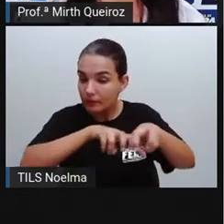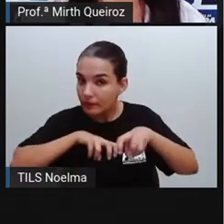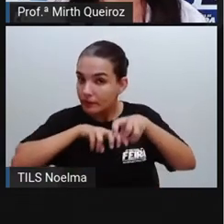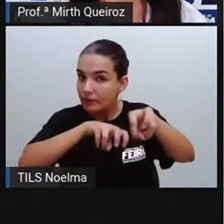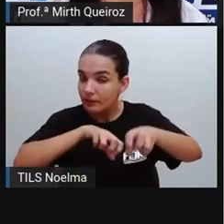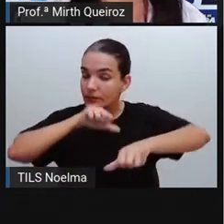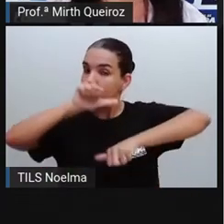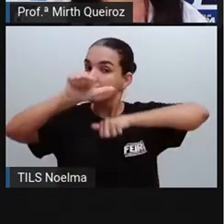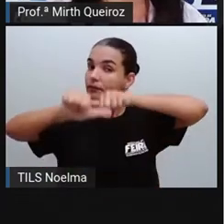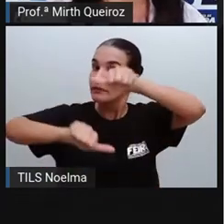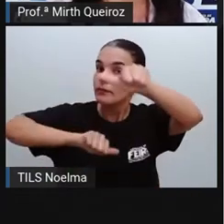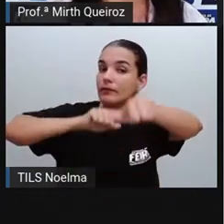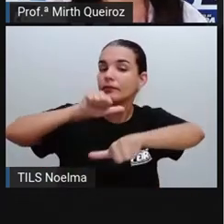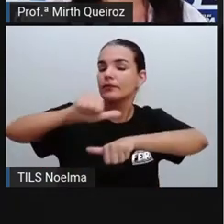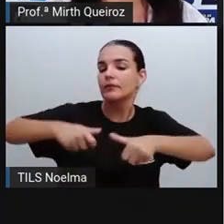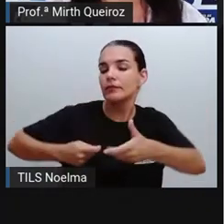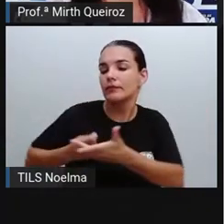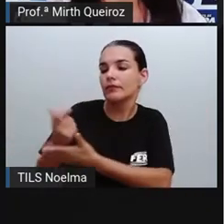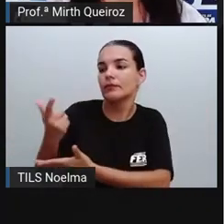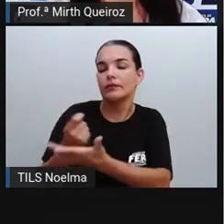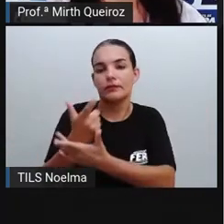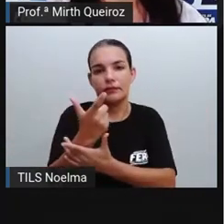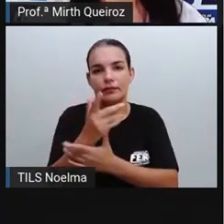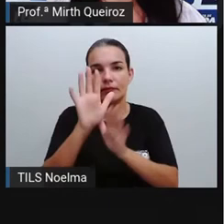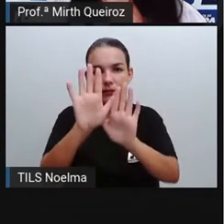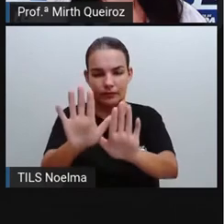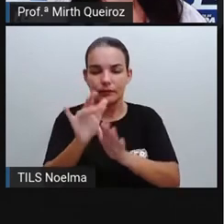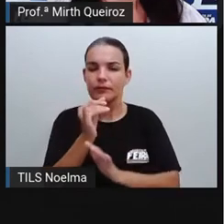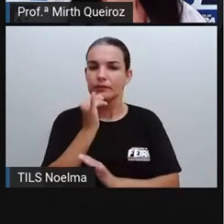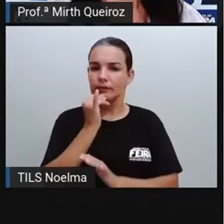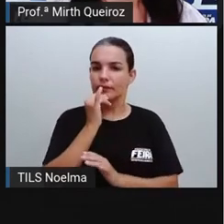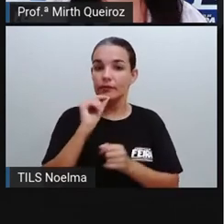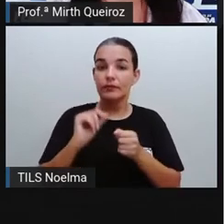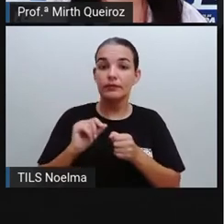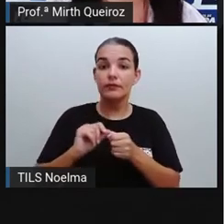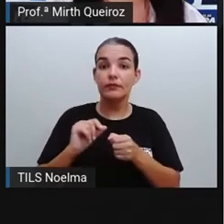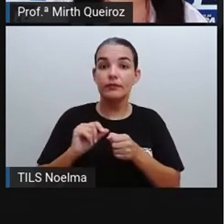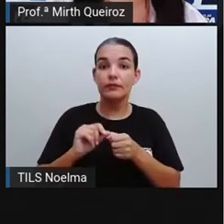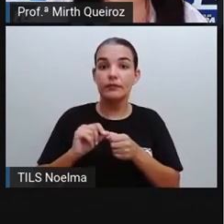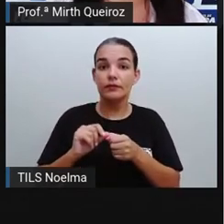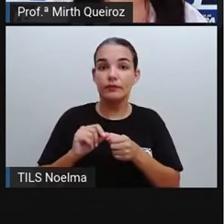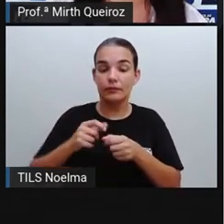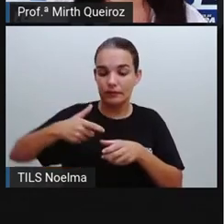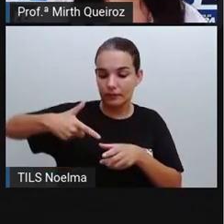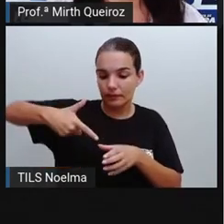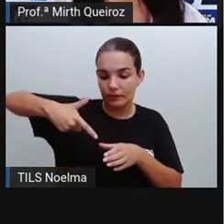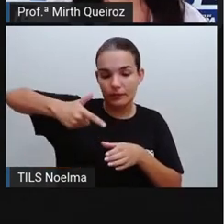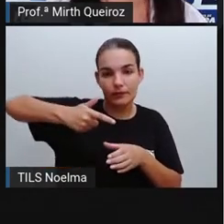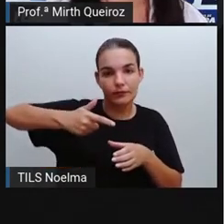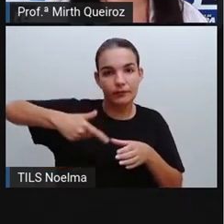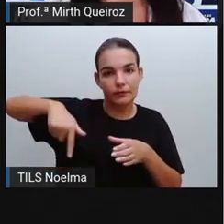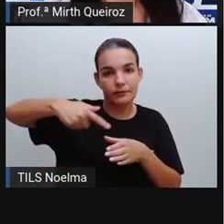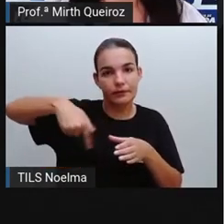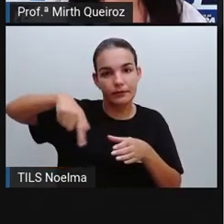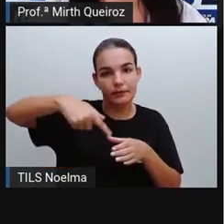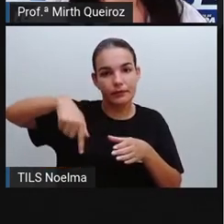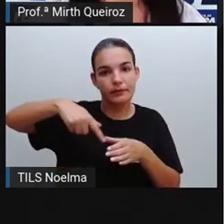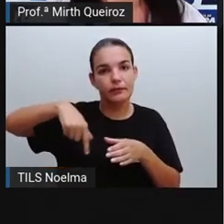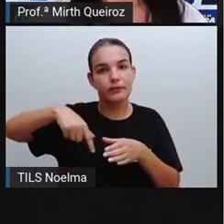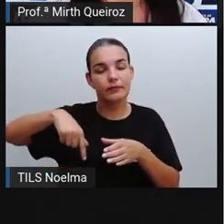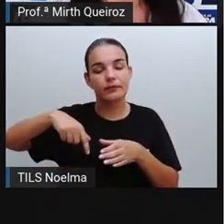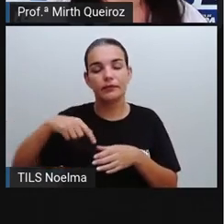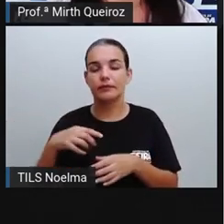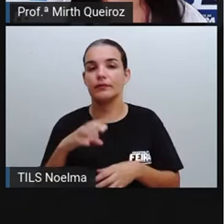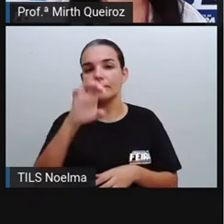Por exemplo, para fazer um extrato de tomate, que a gente tem em casa, qual é a matéria-prima? O tomate